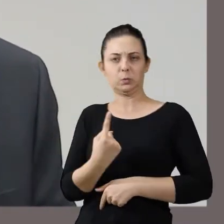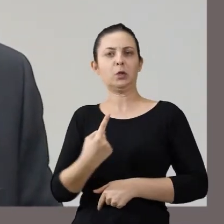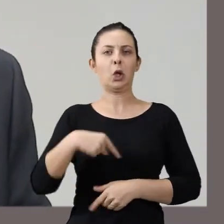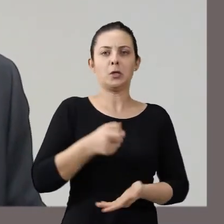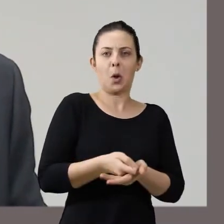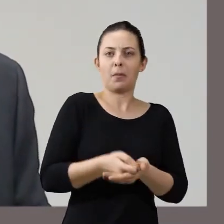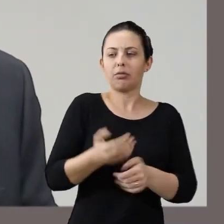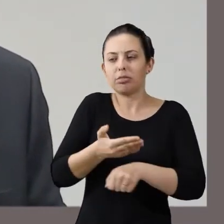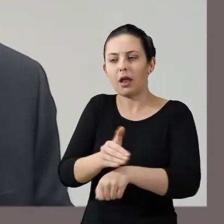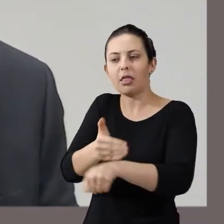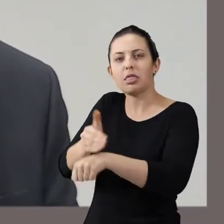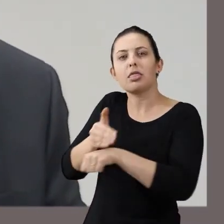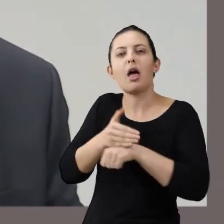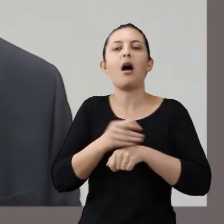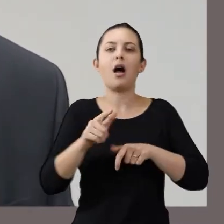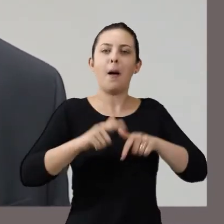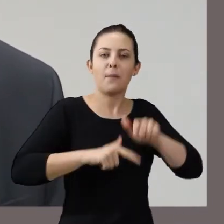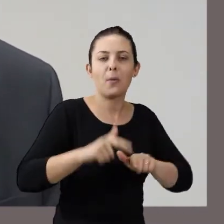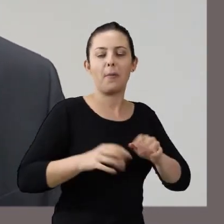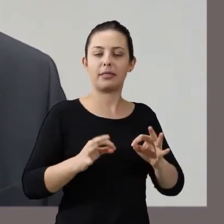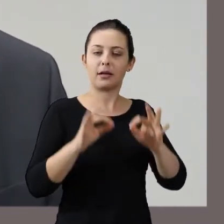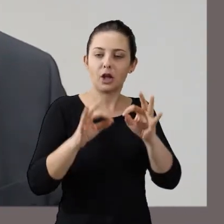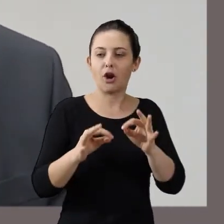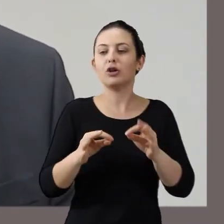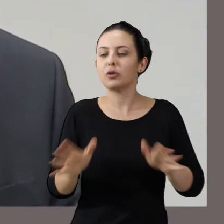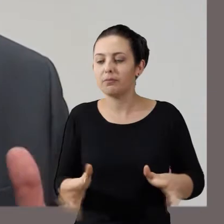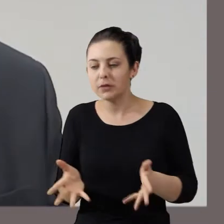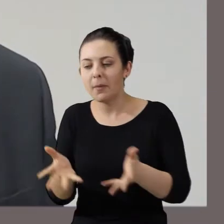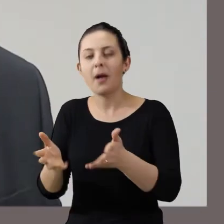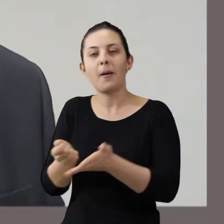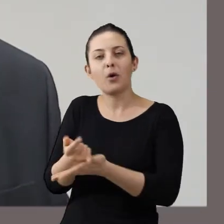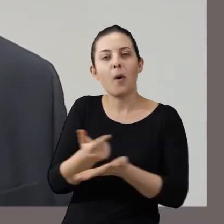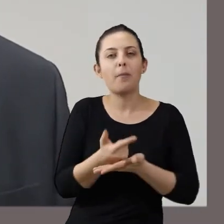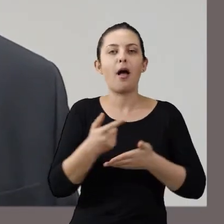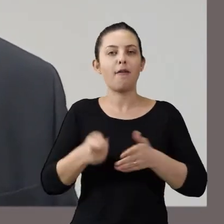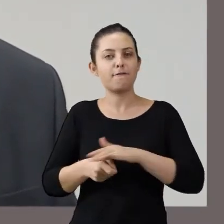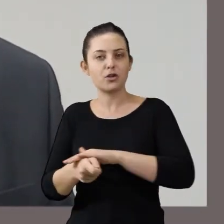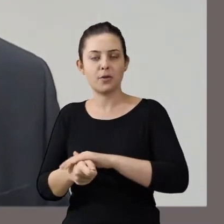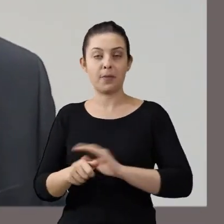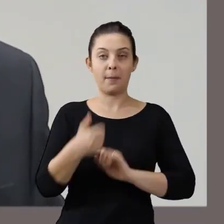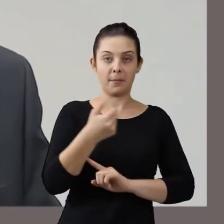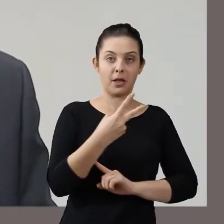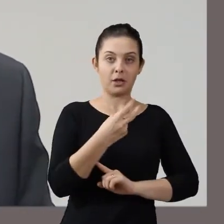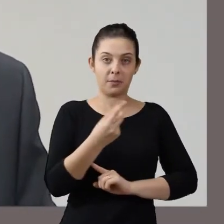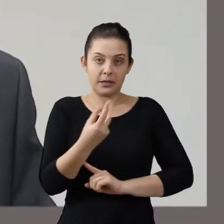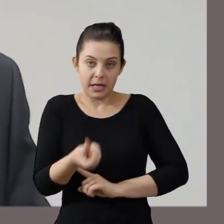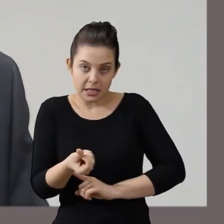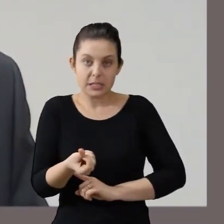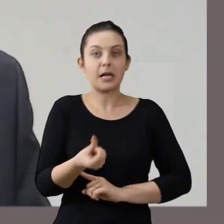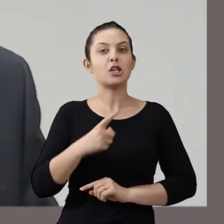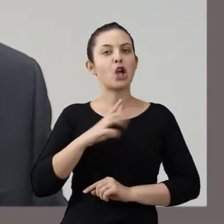capacitá-los, de adquirir equipamentos e insumos tecnológicos. E a partir daí, da primeira unidade, em 2016, nós já tínhamos